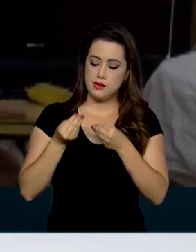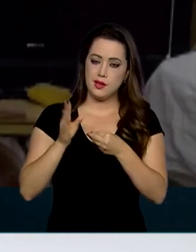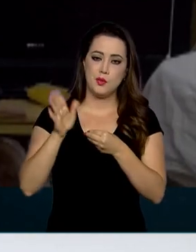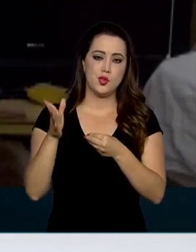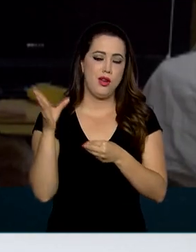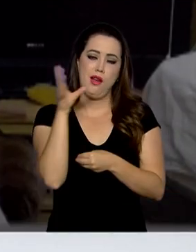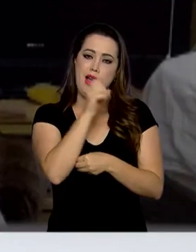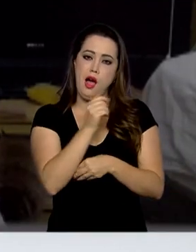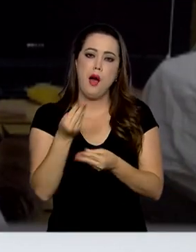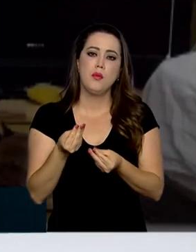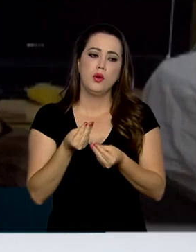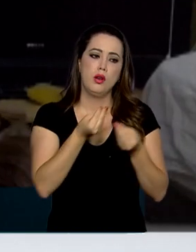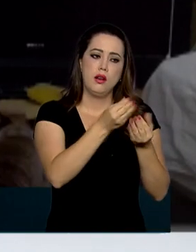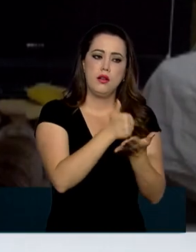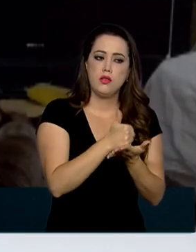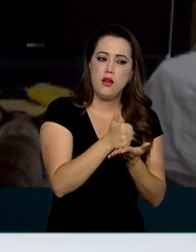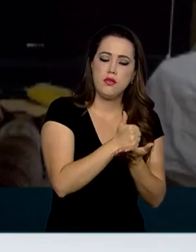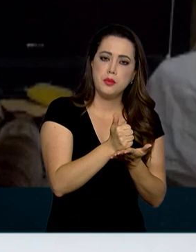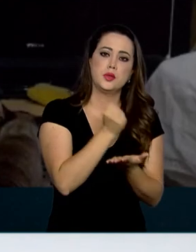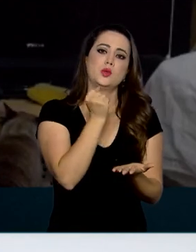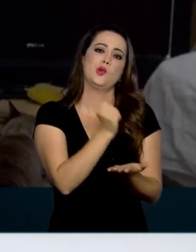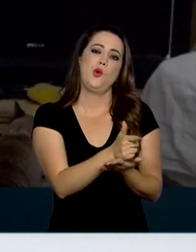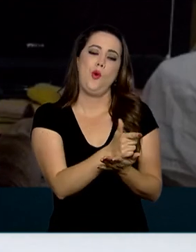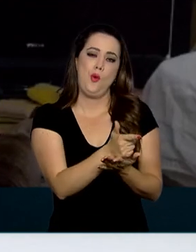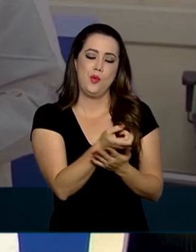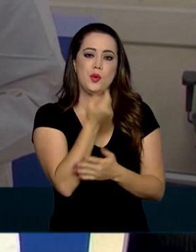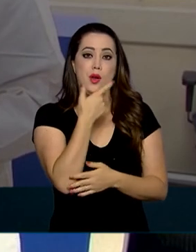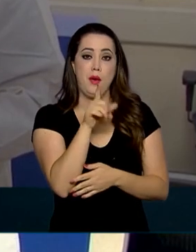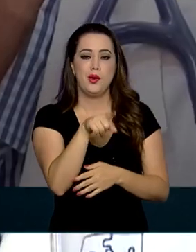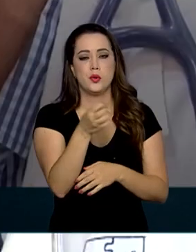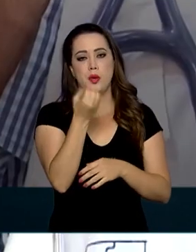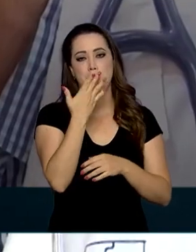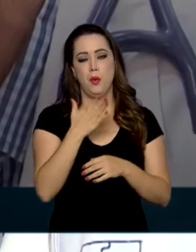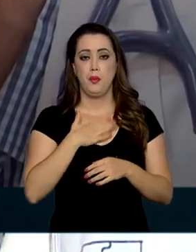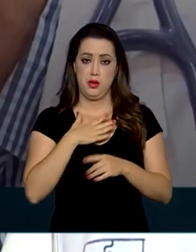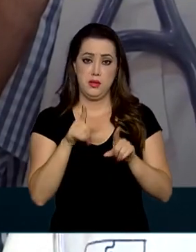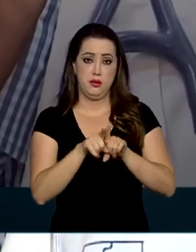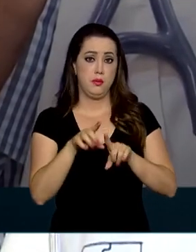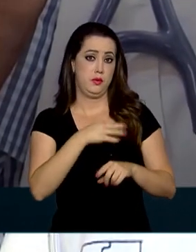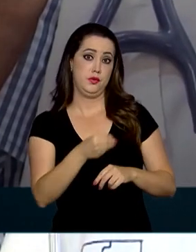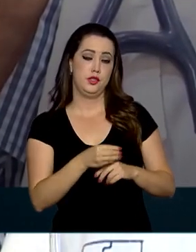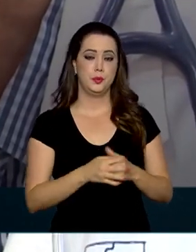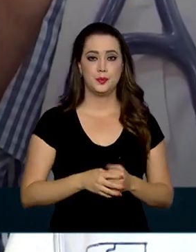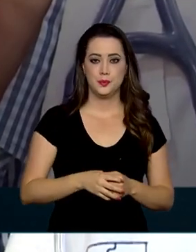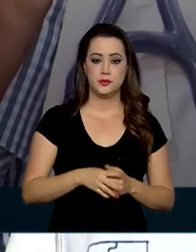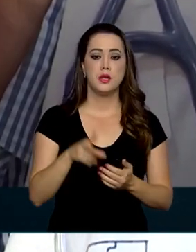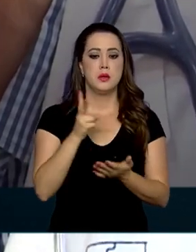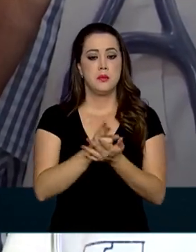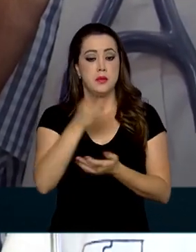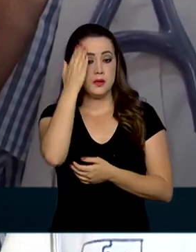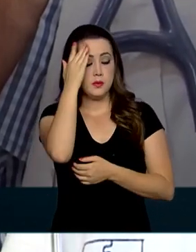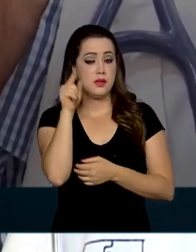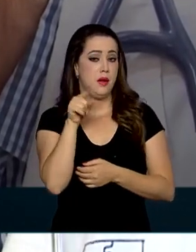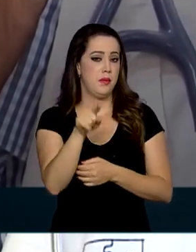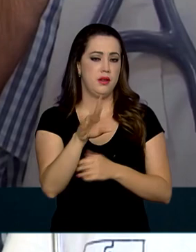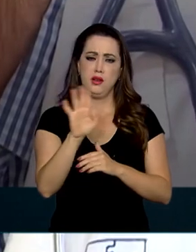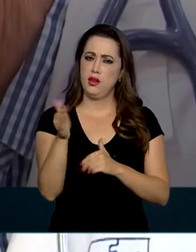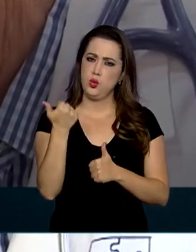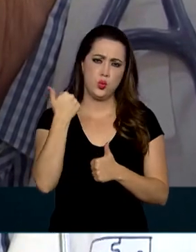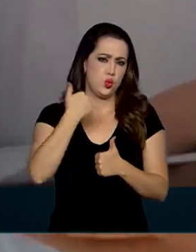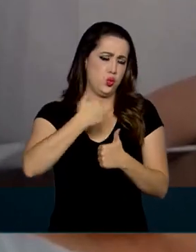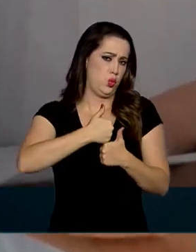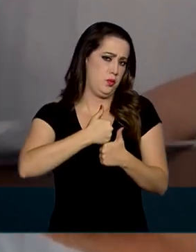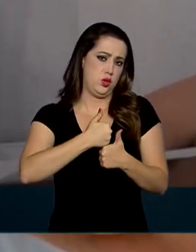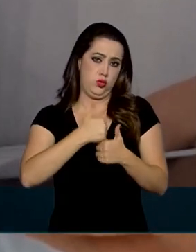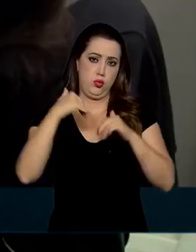e pego o remédio, o que tem sido muito bom, tanto para mim quanto para o meu filho. Mesmo sabendo que esse tipo de atendimento não substitui a